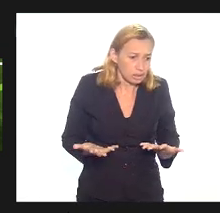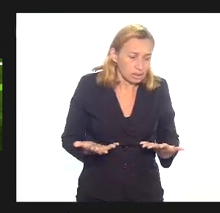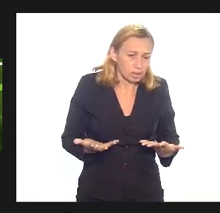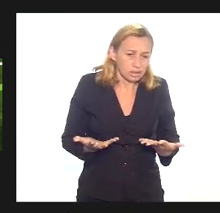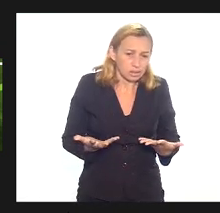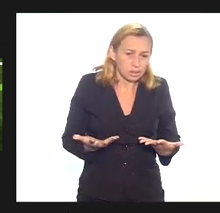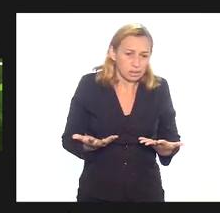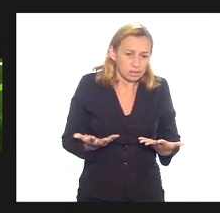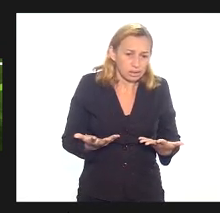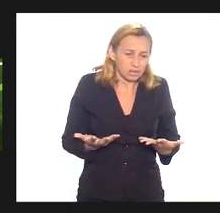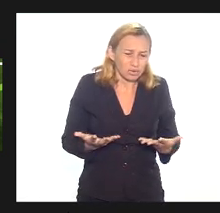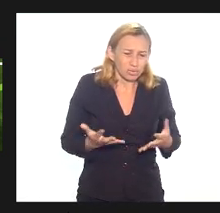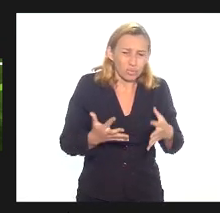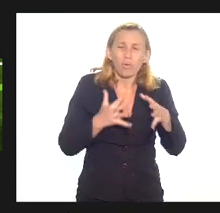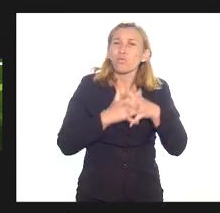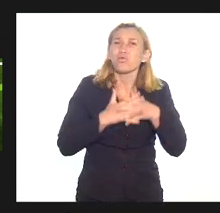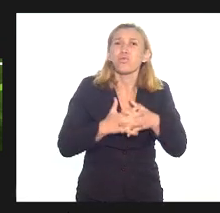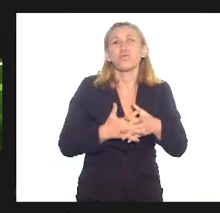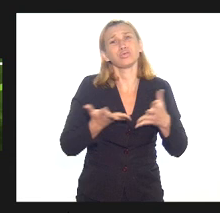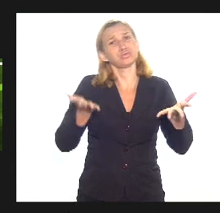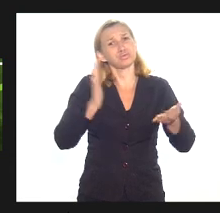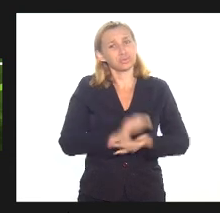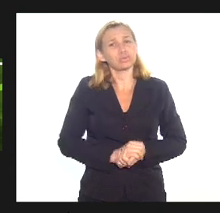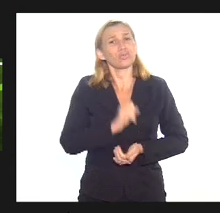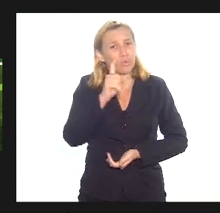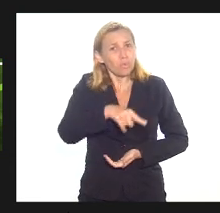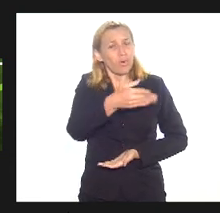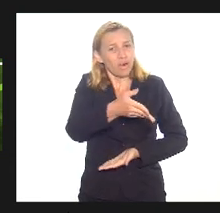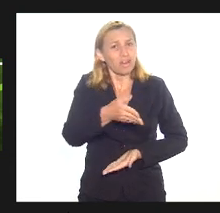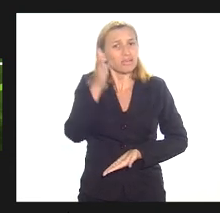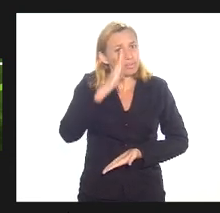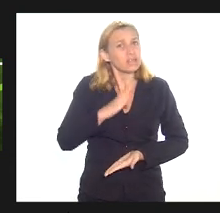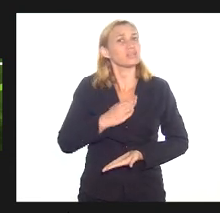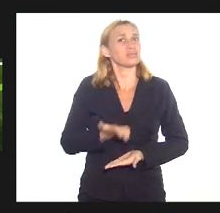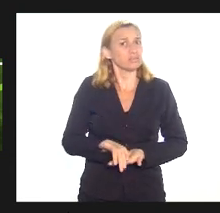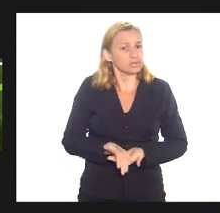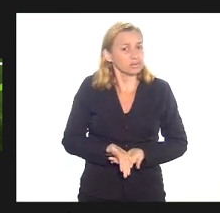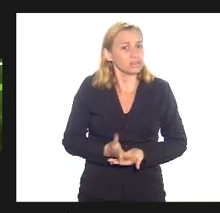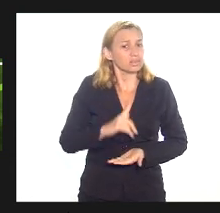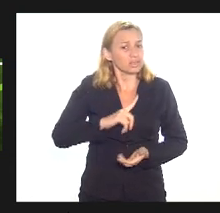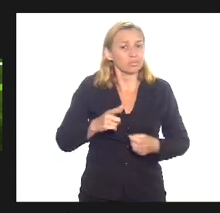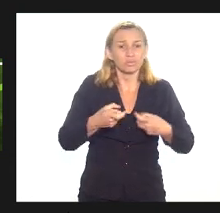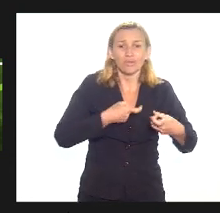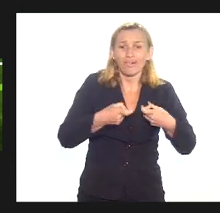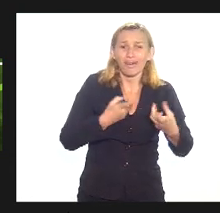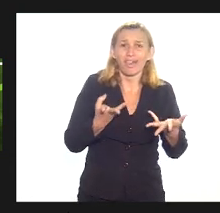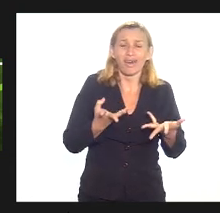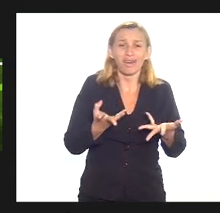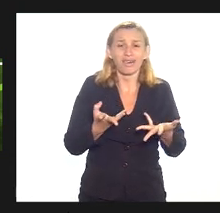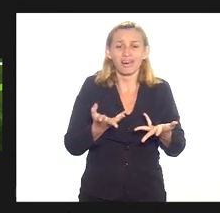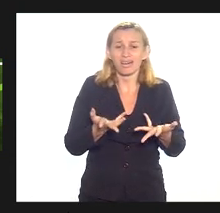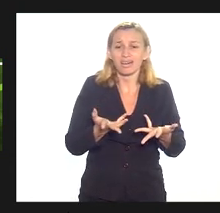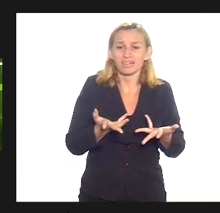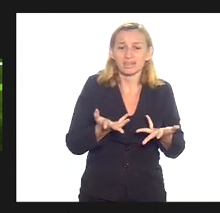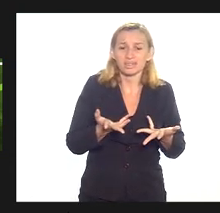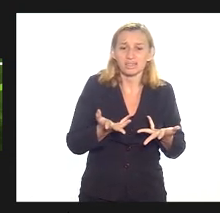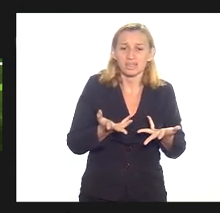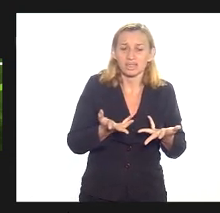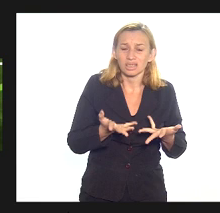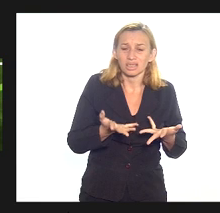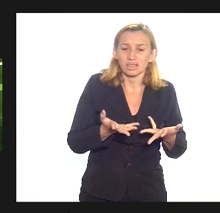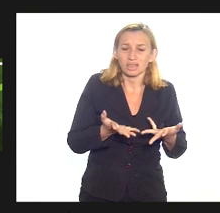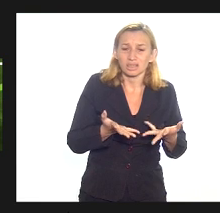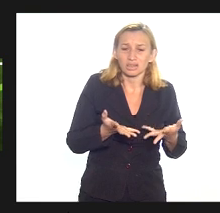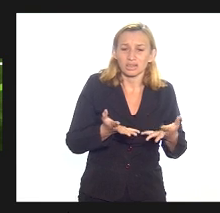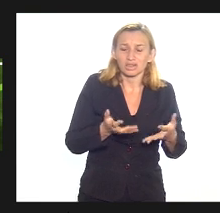esdrúxulo tão complicado como se é no Brasil a gente tem uma guerra são guerras de liminares são guerras de